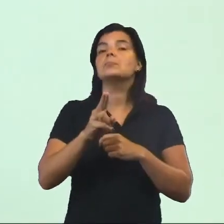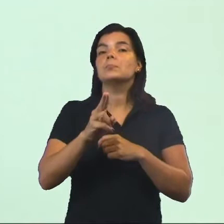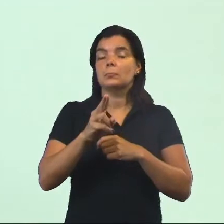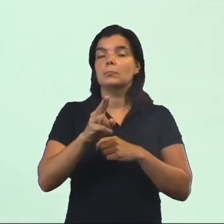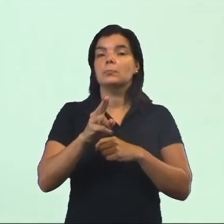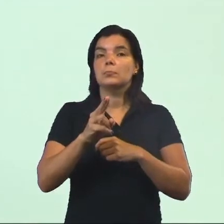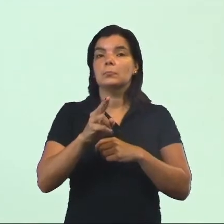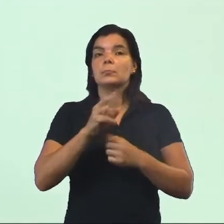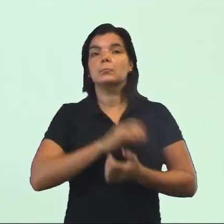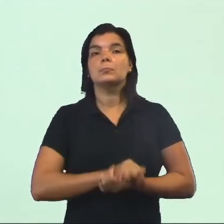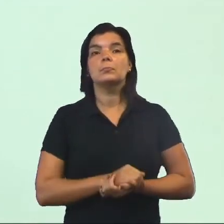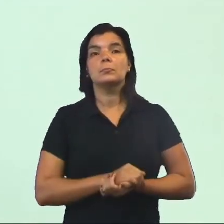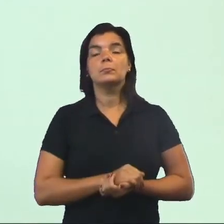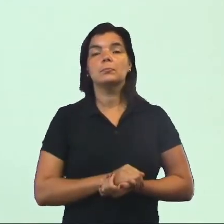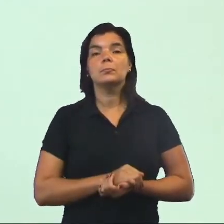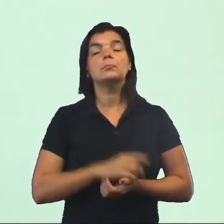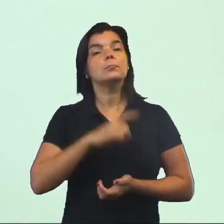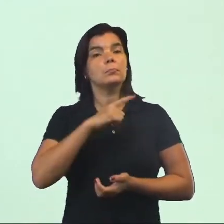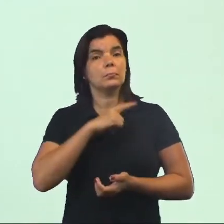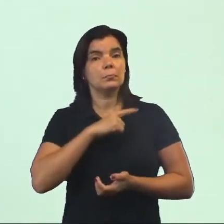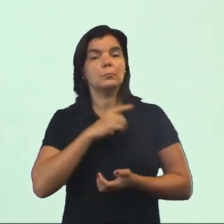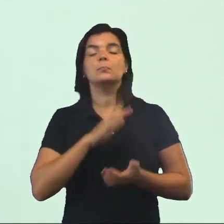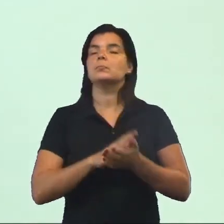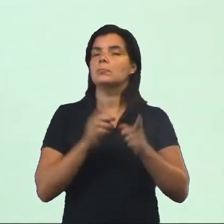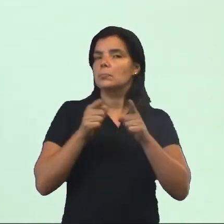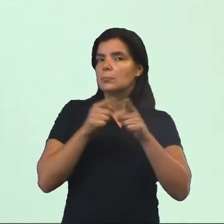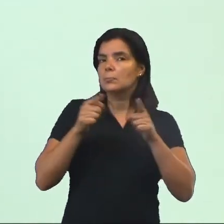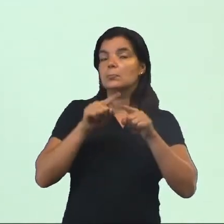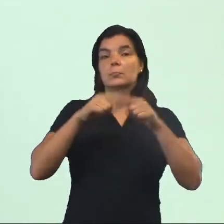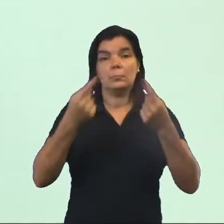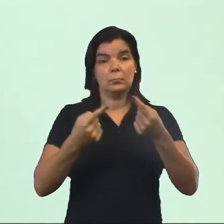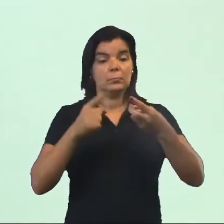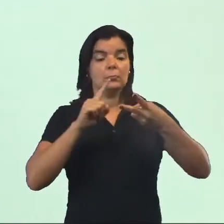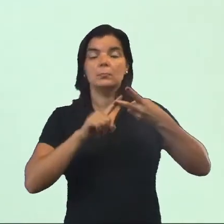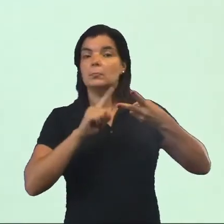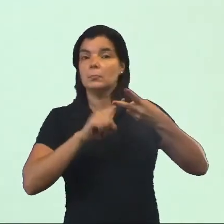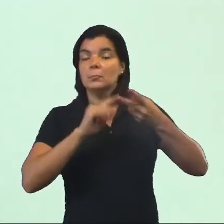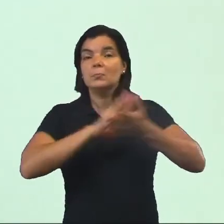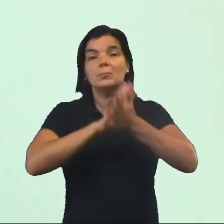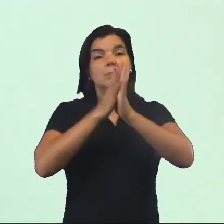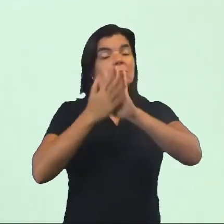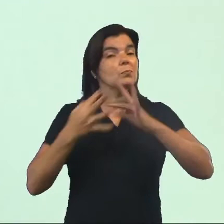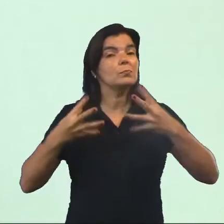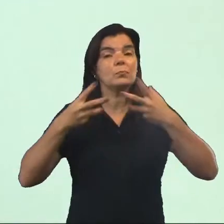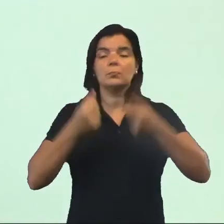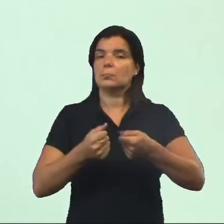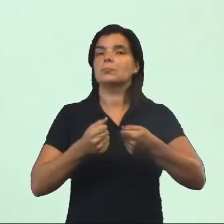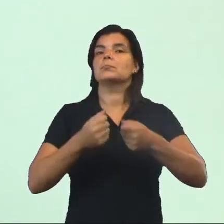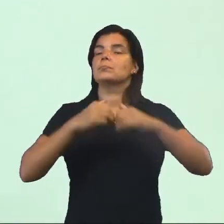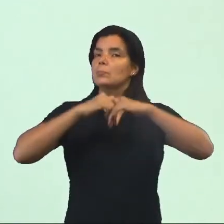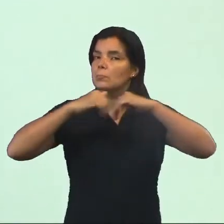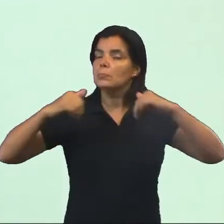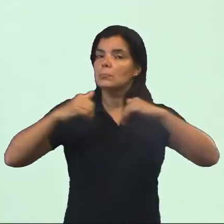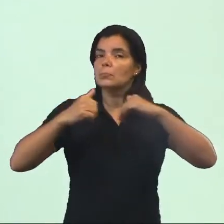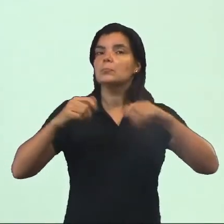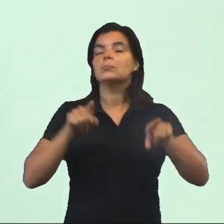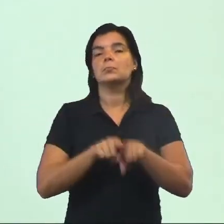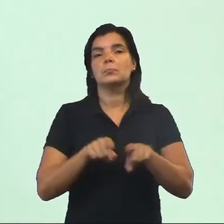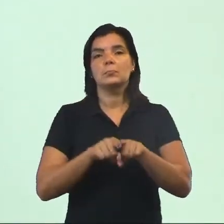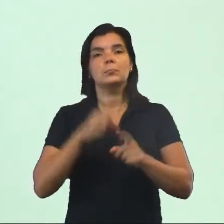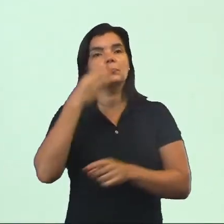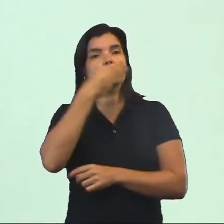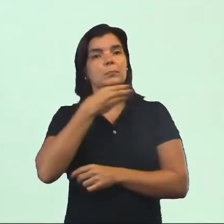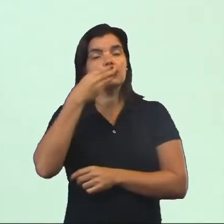que tinham um certo tamanho. Nessa segunda etapa, é onde vai haver a quebra total da glicólise. Da